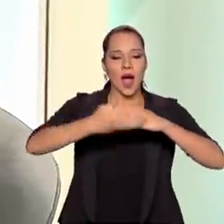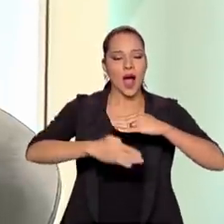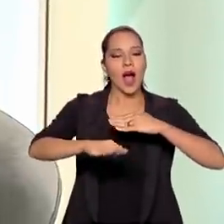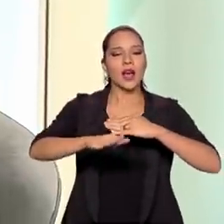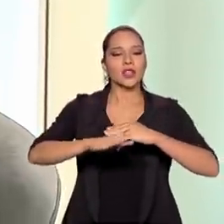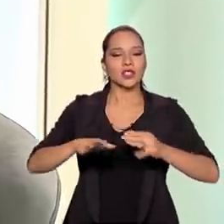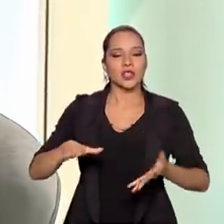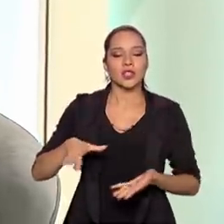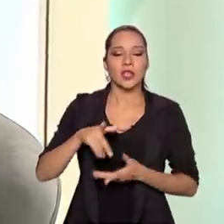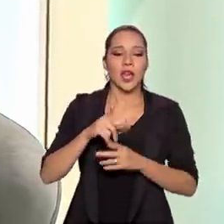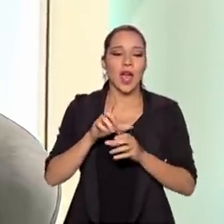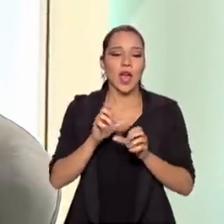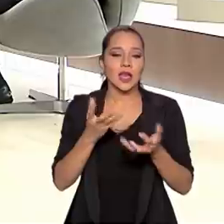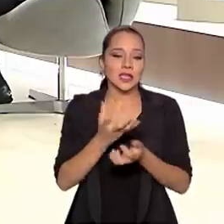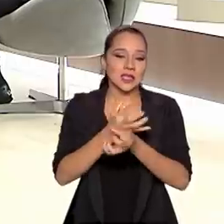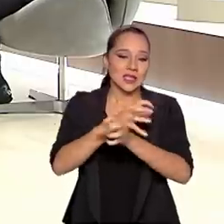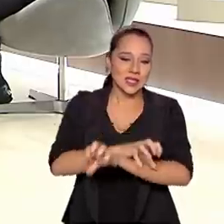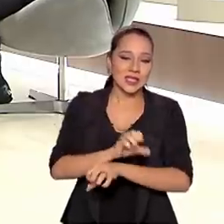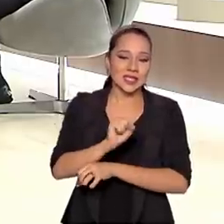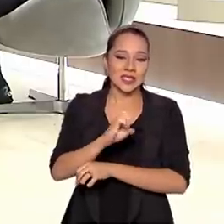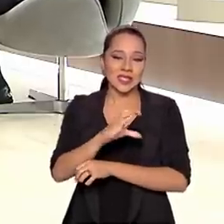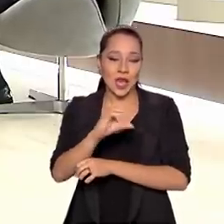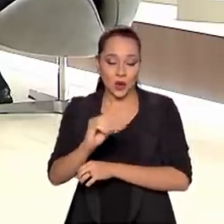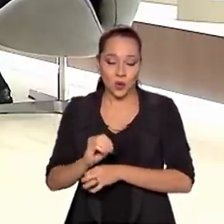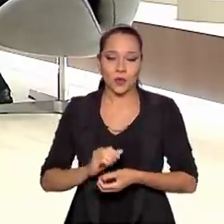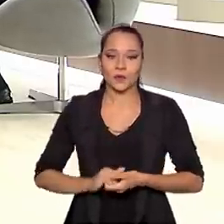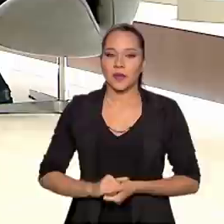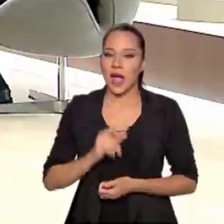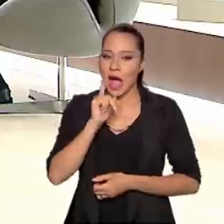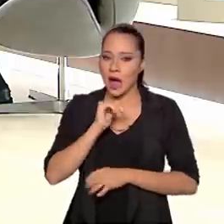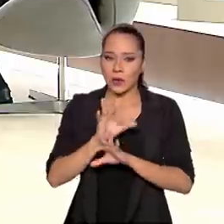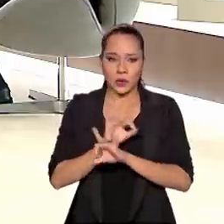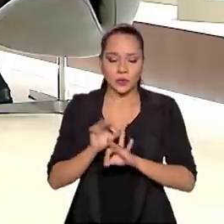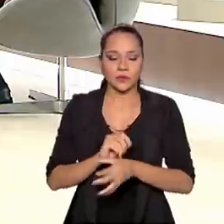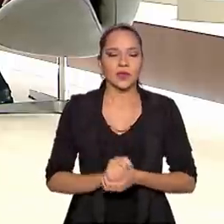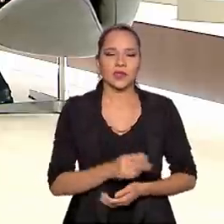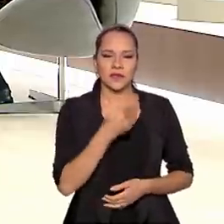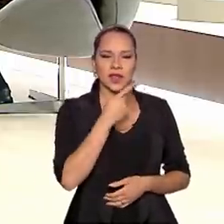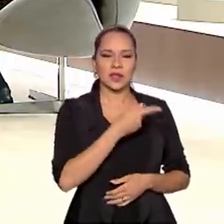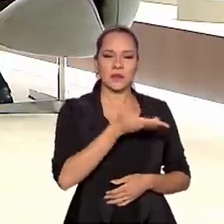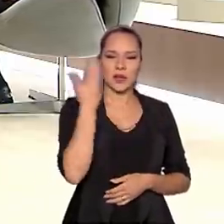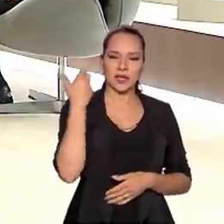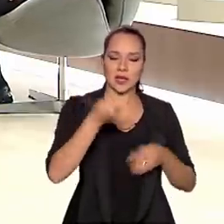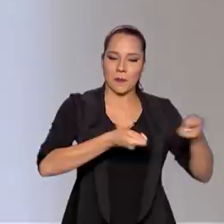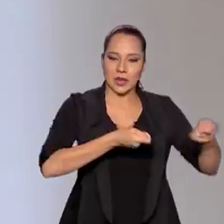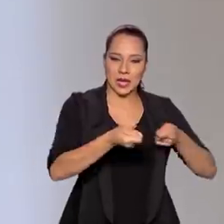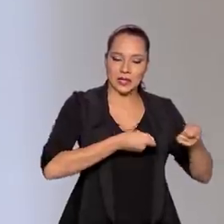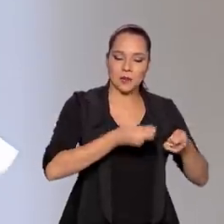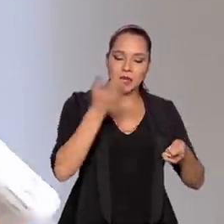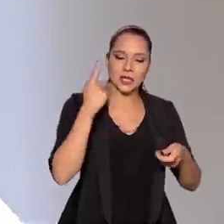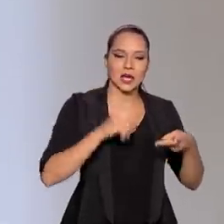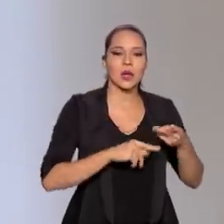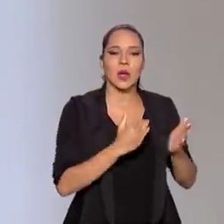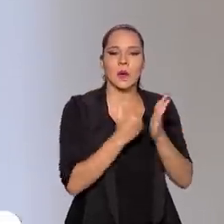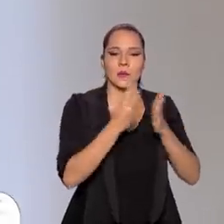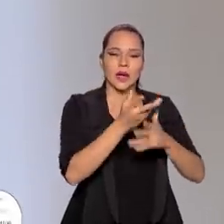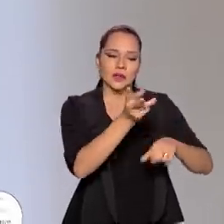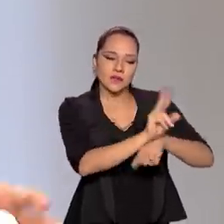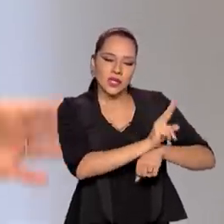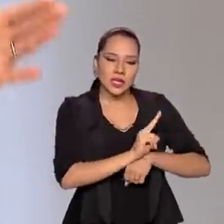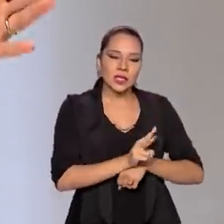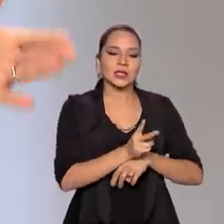acúmulo a seco. Já que o estava falando de mineração do passado, do futuro, com mais fiscalização, novas